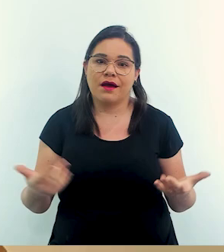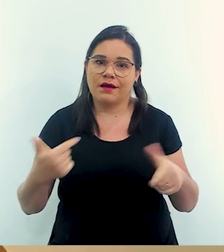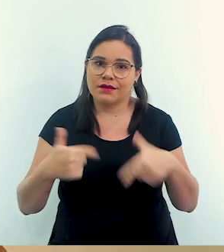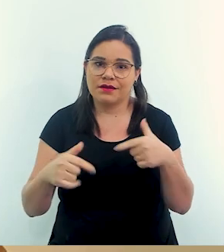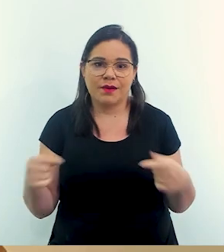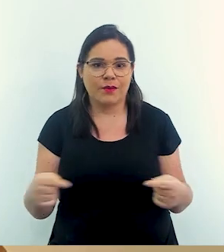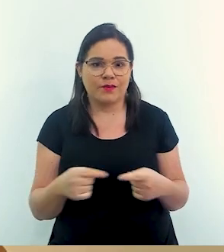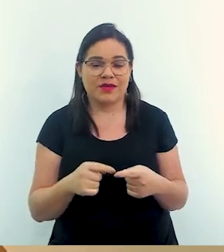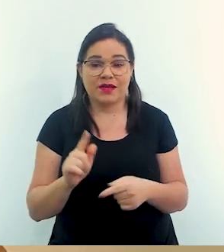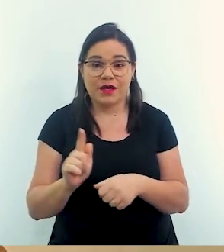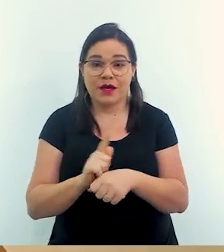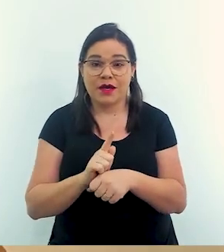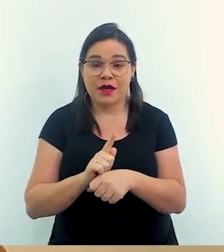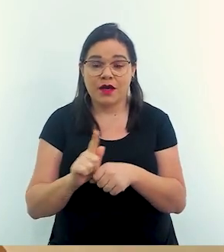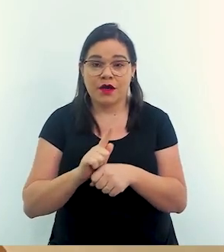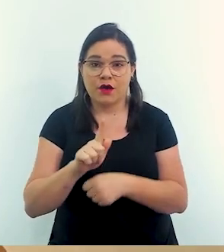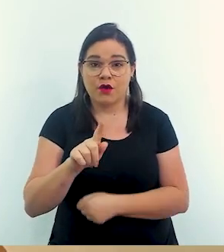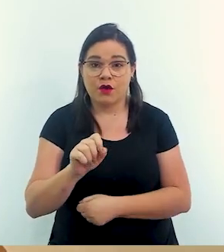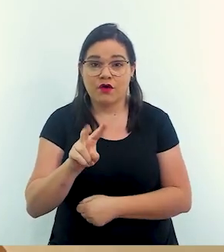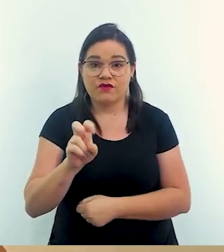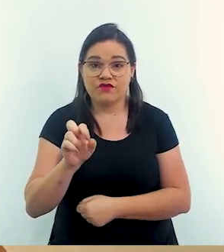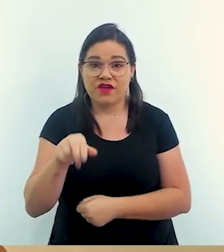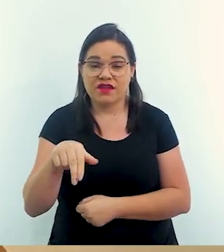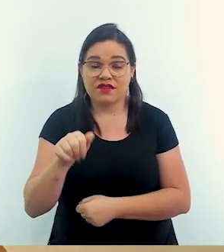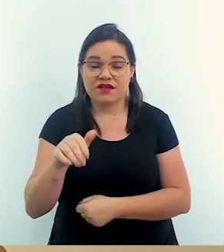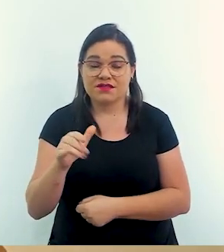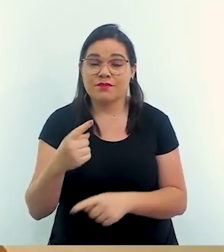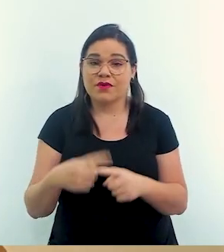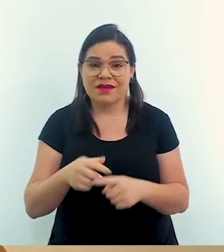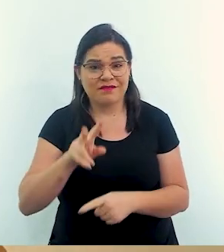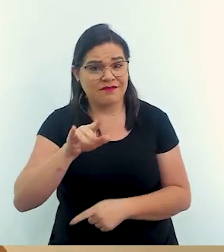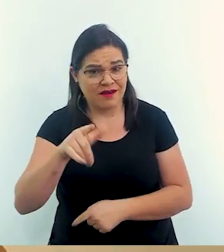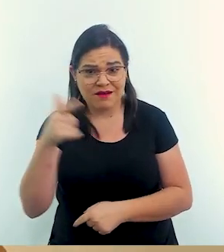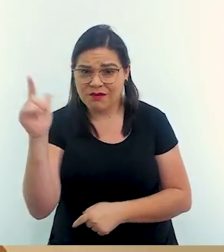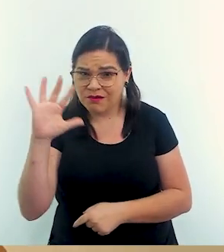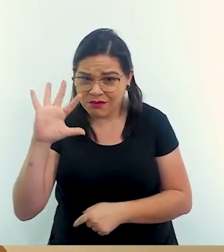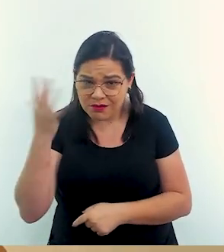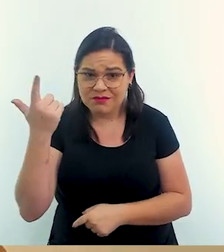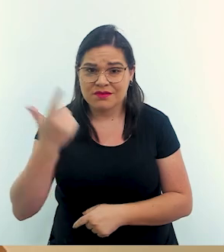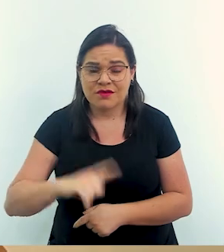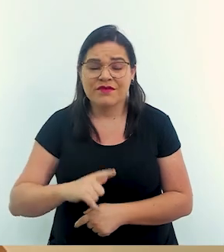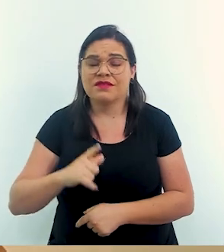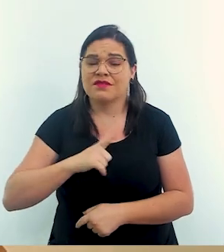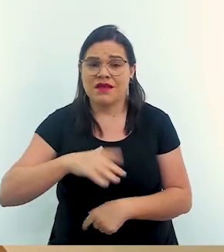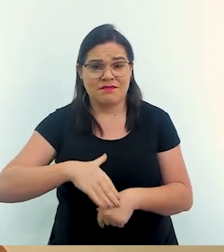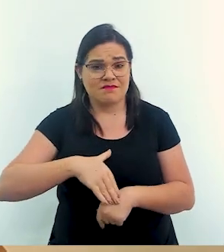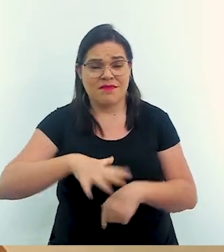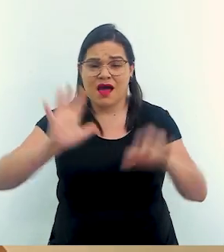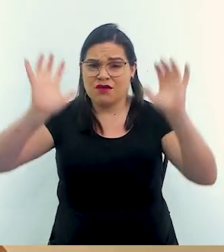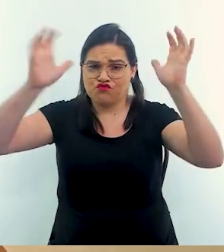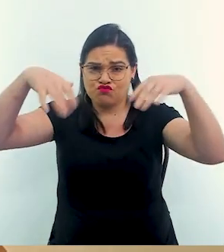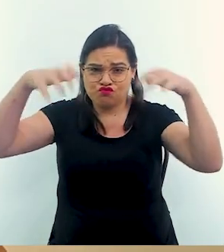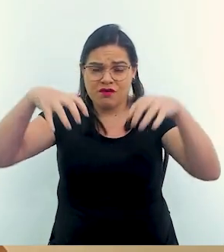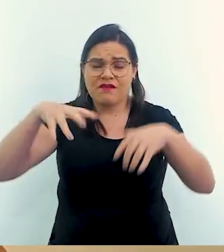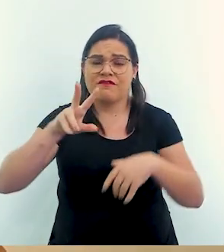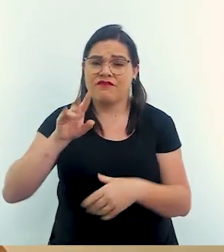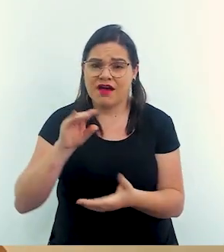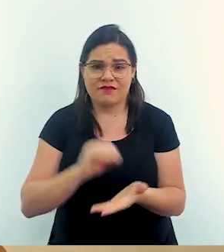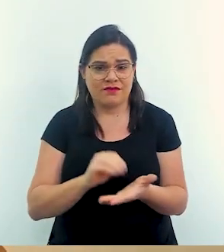está trabalhando a governança. Porque esses desastres, eles vão acontecer. Vai ter outra chuva. Vão ter mais pessoas desabrigadas.